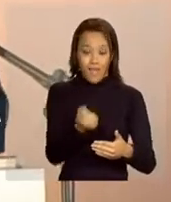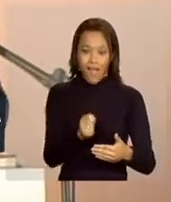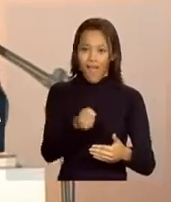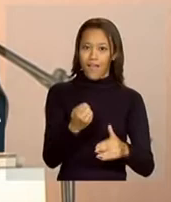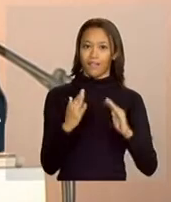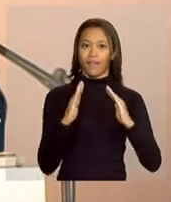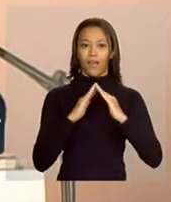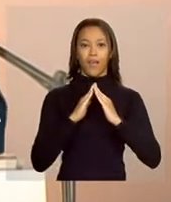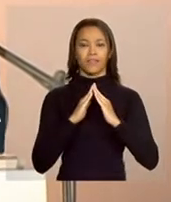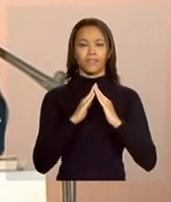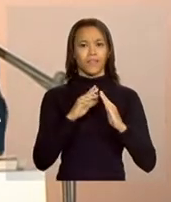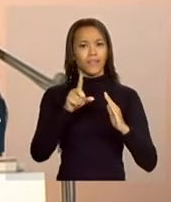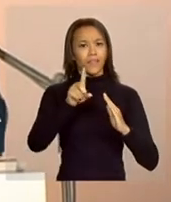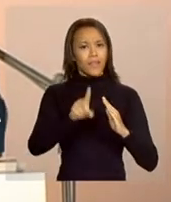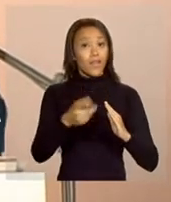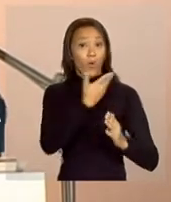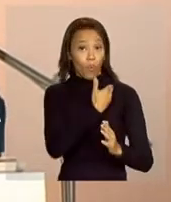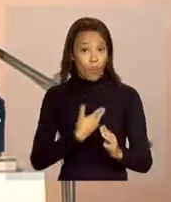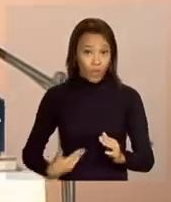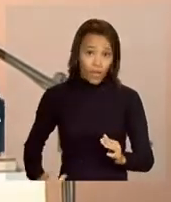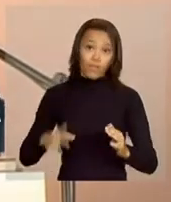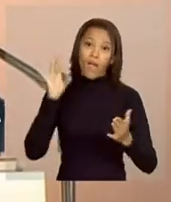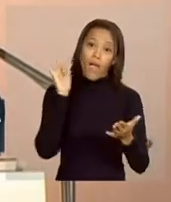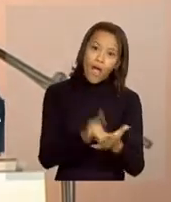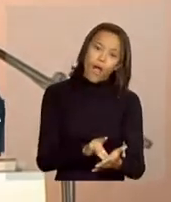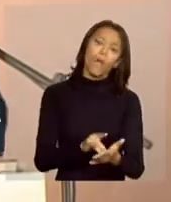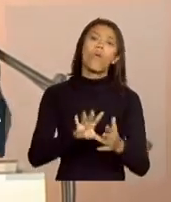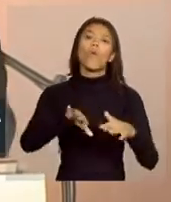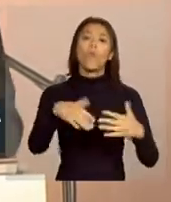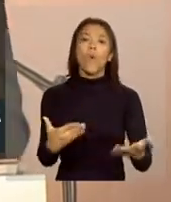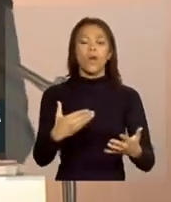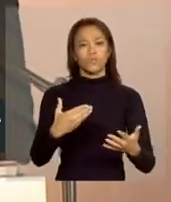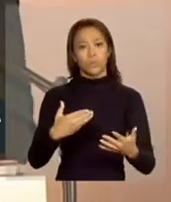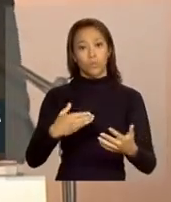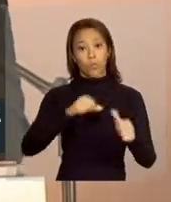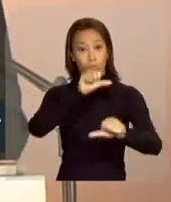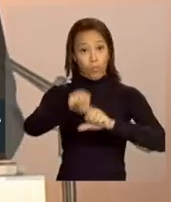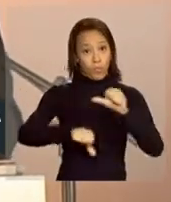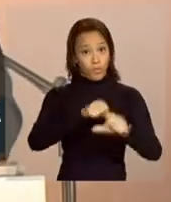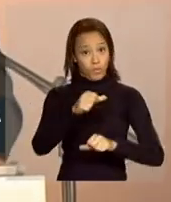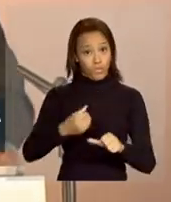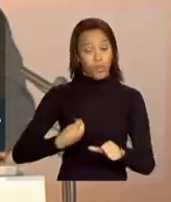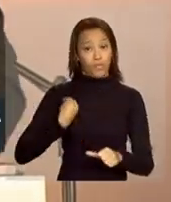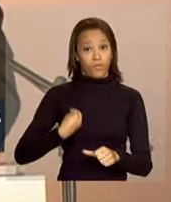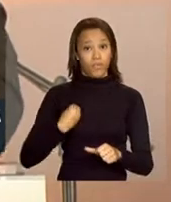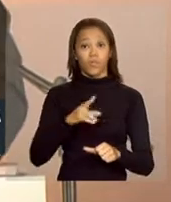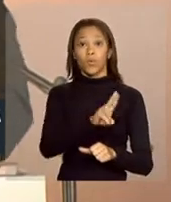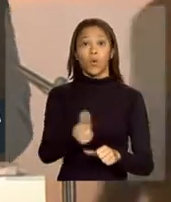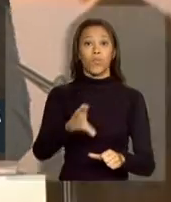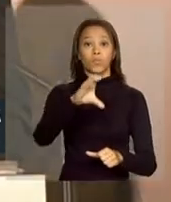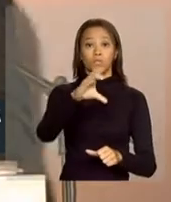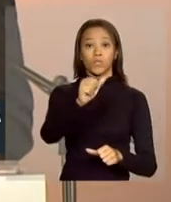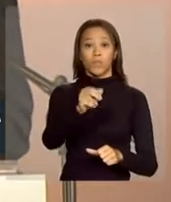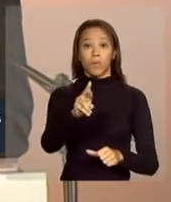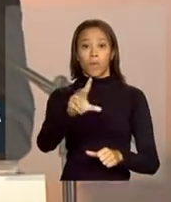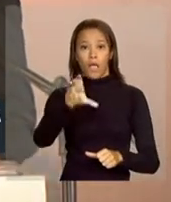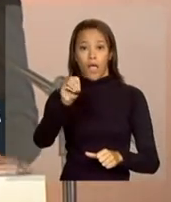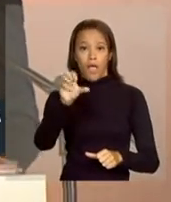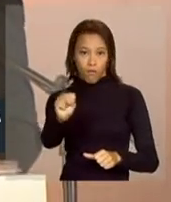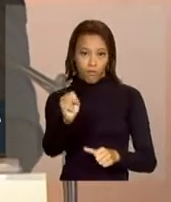e só faz sentido um governo se ele é capaz de mudar a vida, por exemplo, de seu Carlos Aberto,